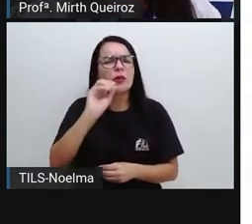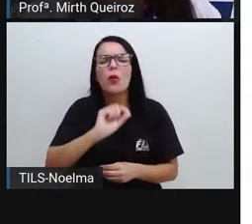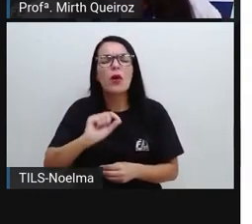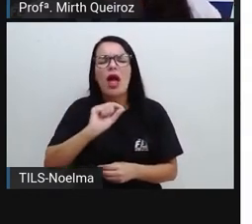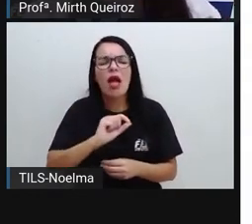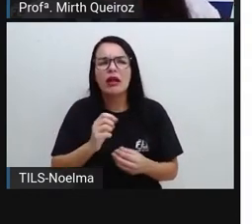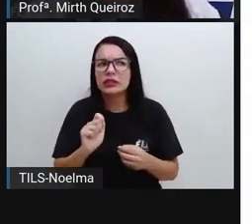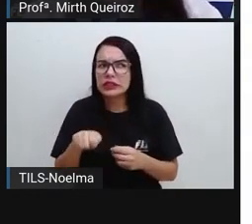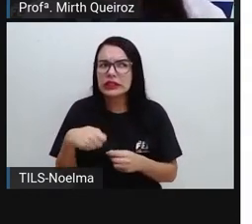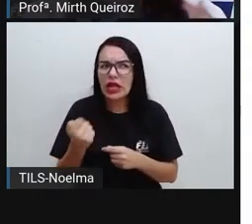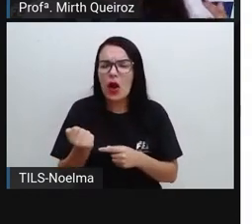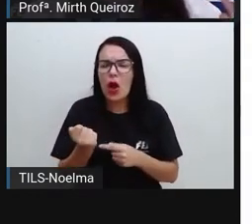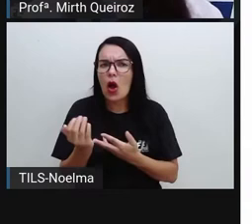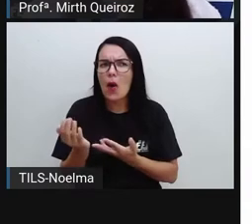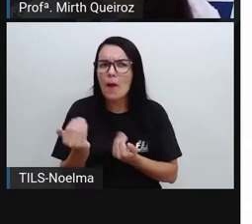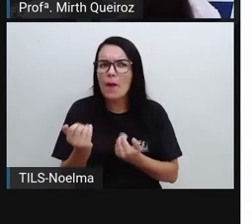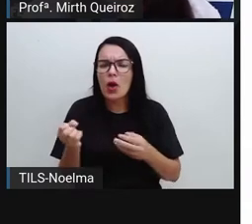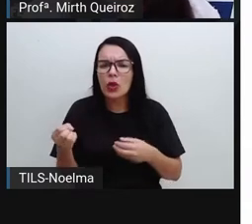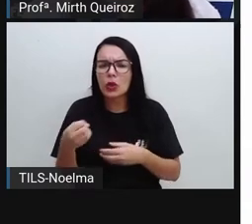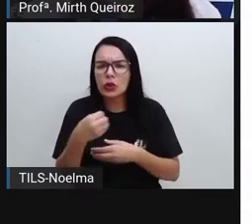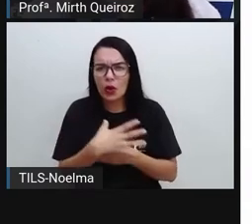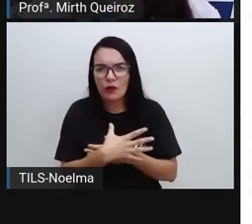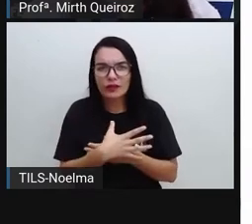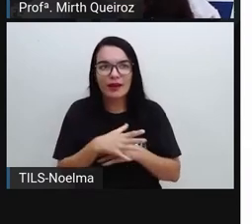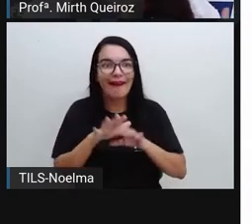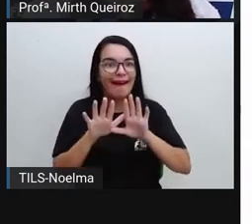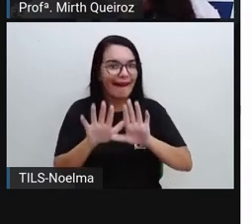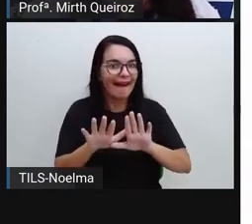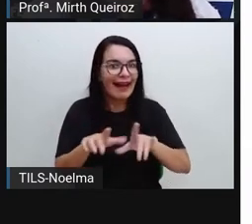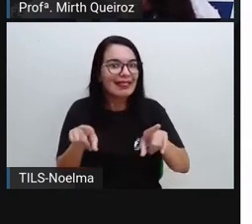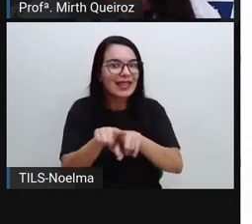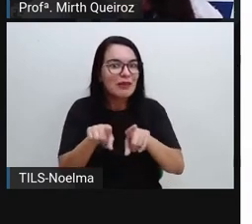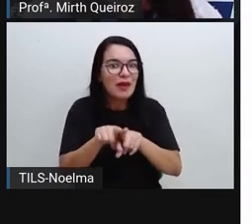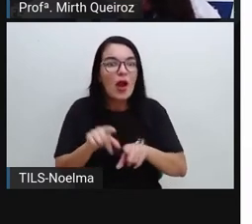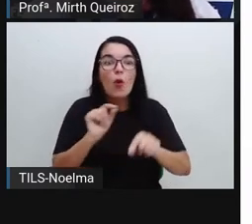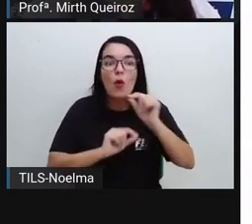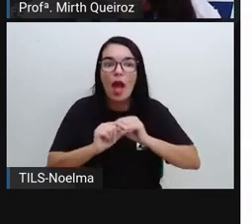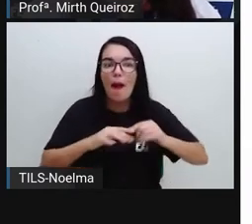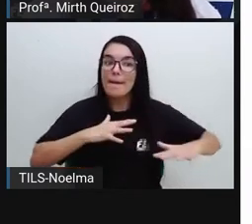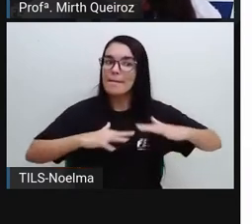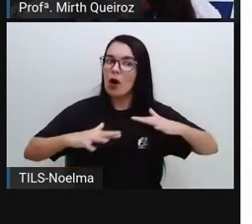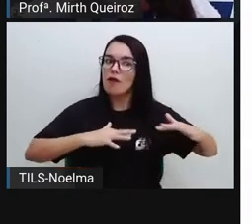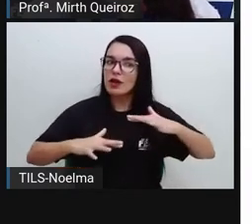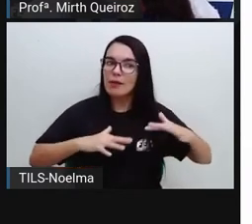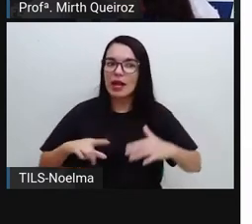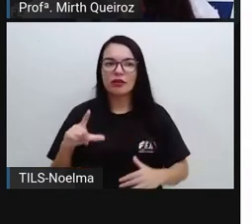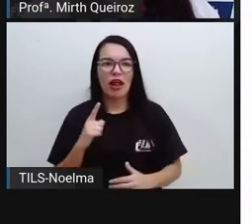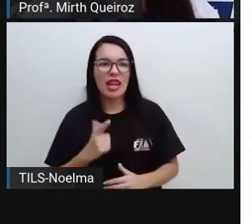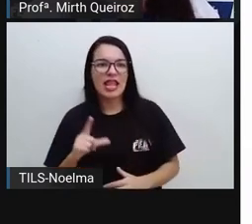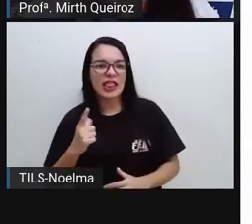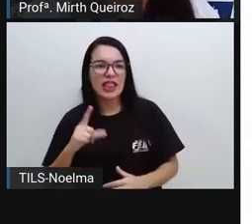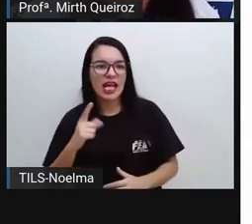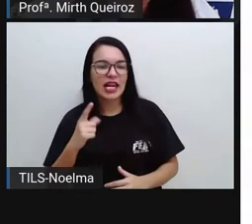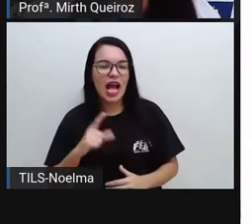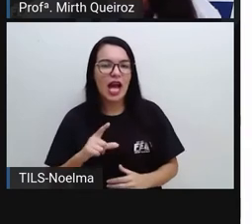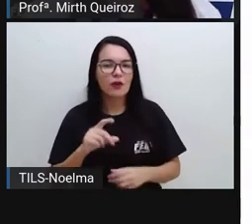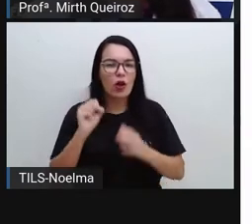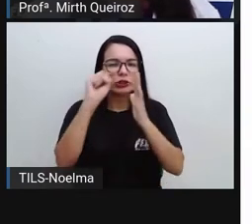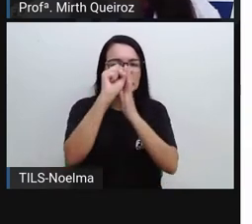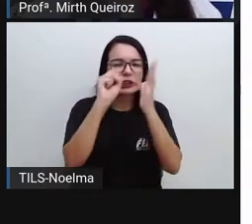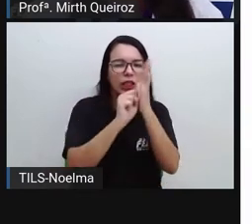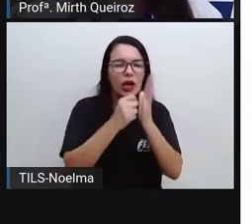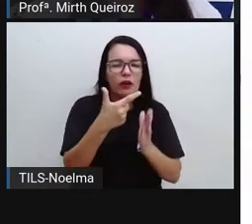literário e também cultural que surgiu lá no início do século XX e tinha como objetivo o quê?